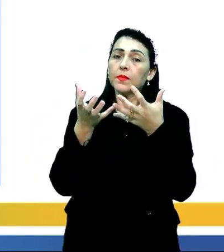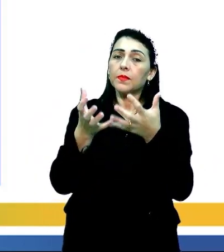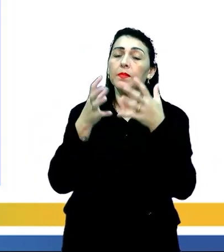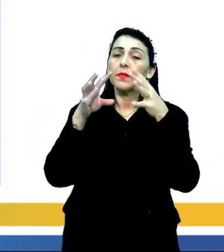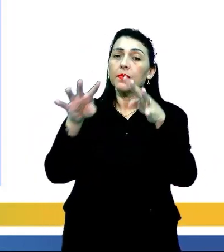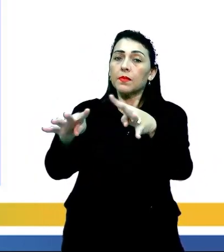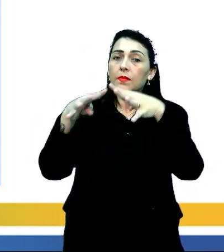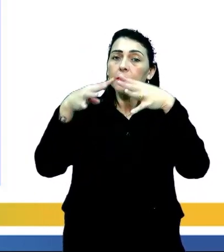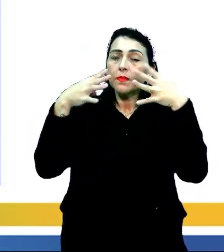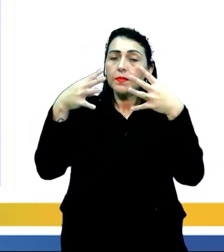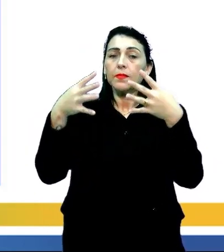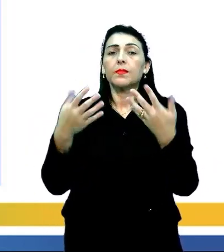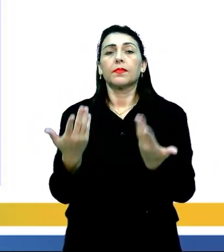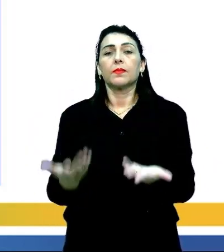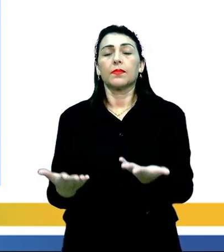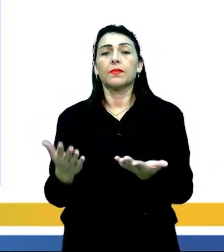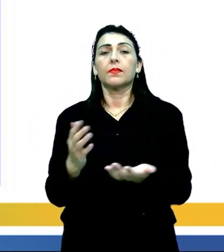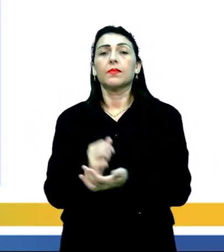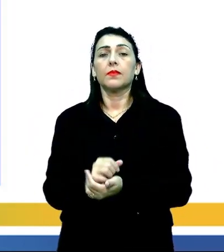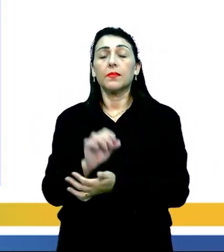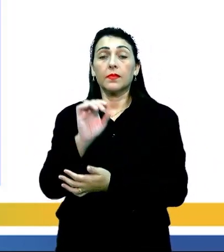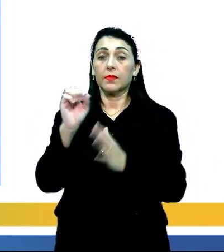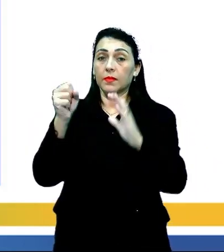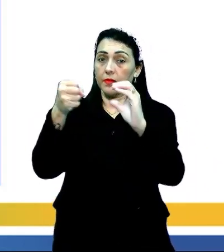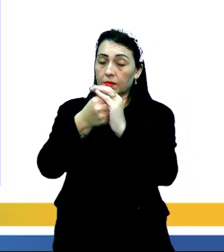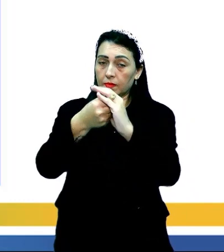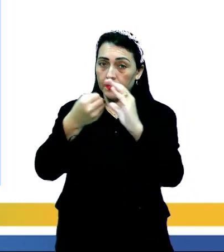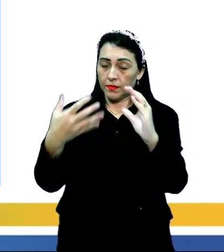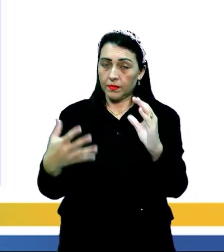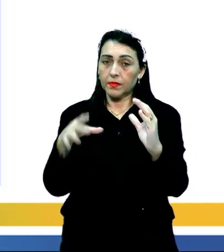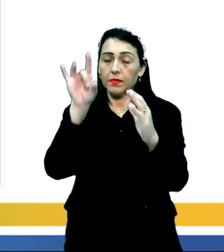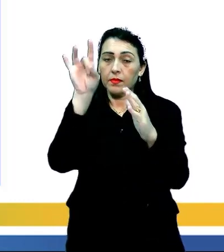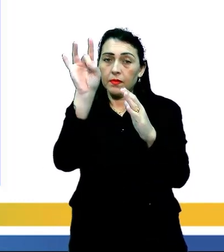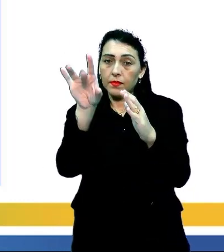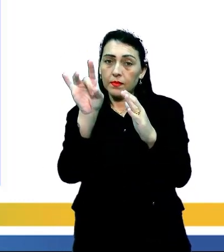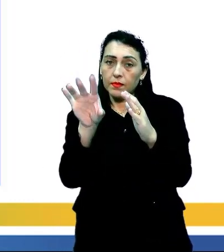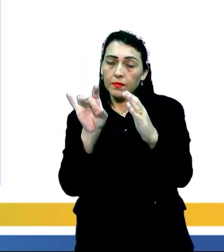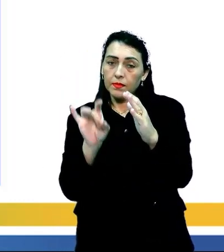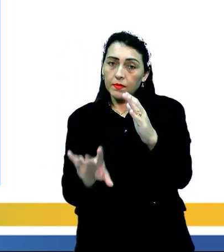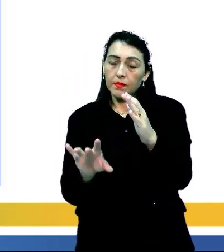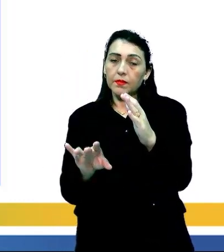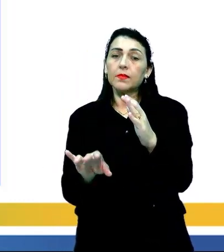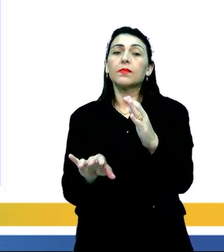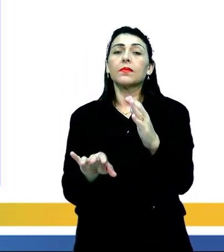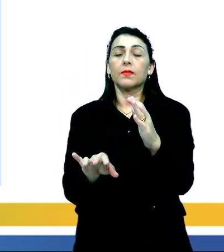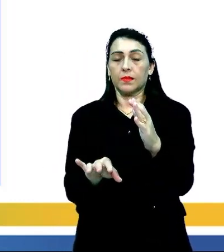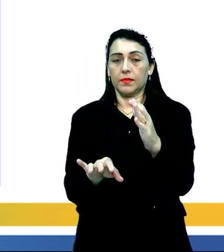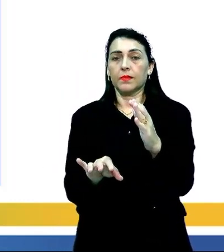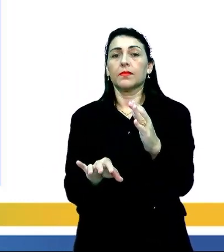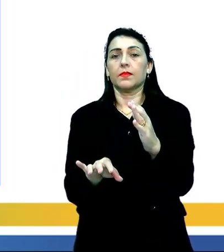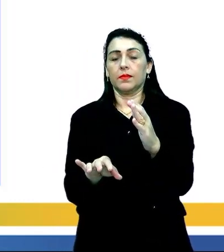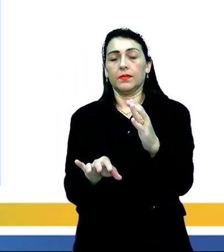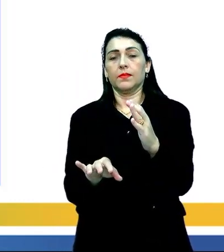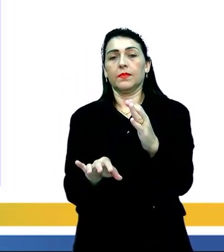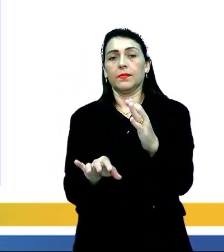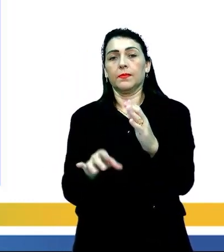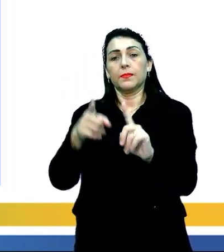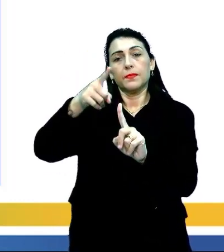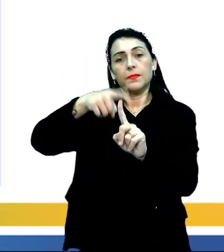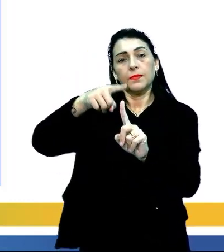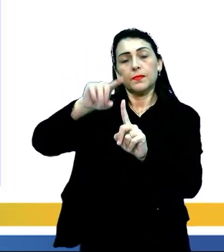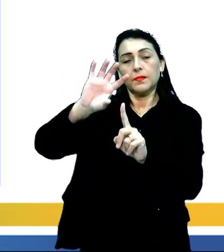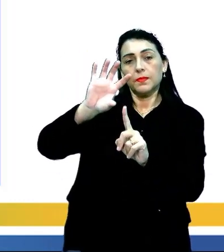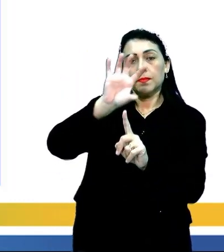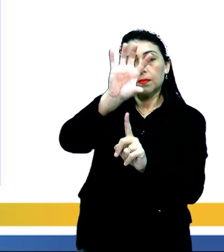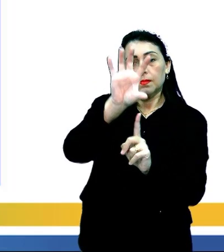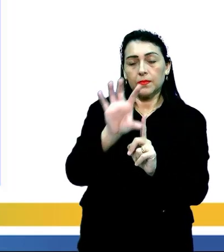chamar a atenção de vocês, então, para a característica de cada um desses domínios morfoclimáticos. Então,